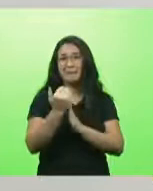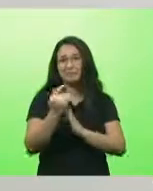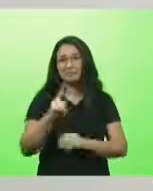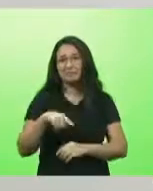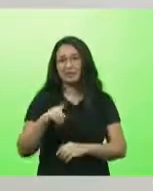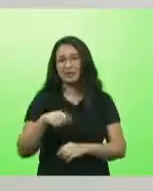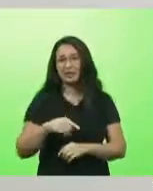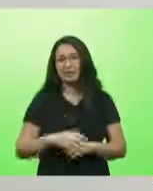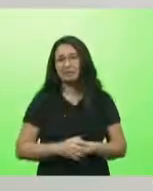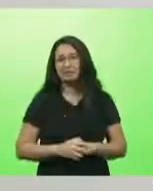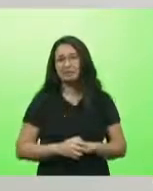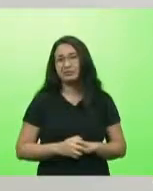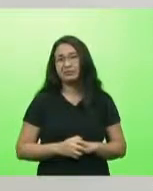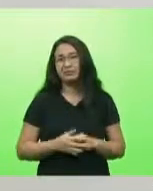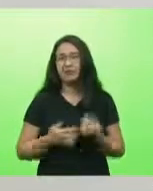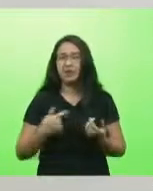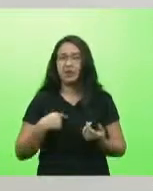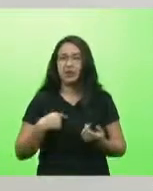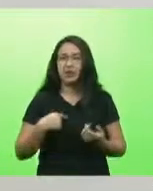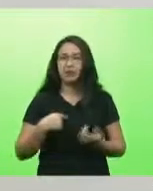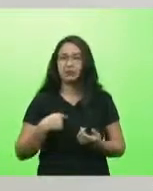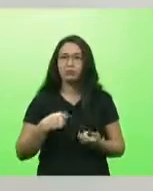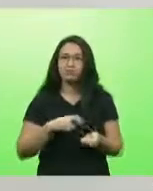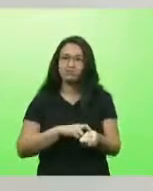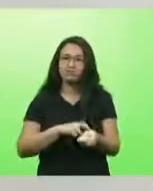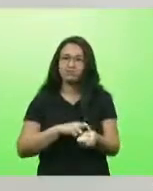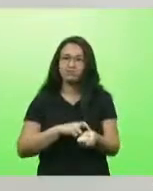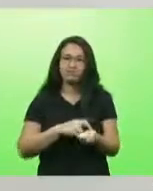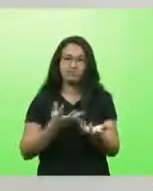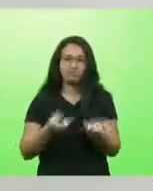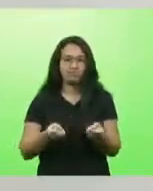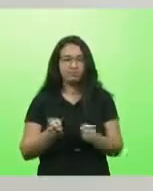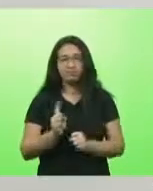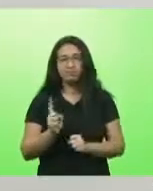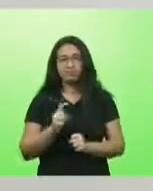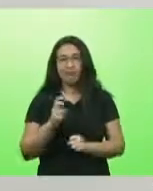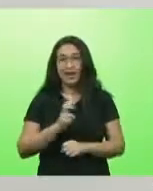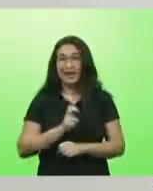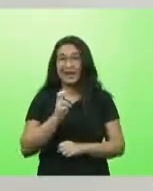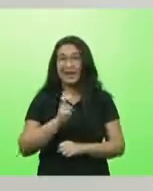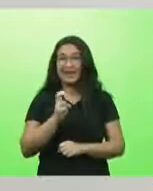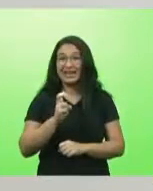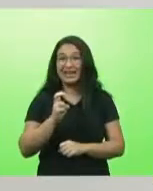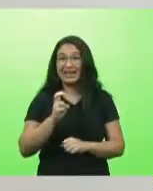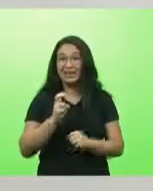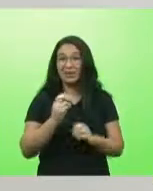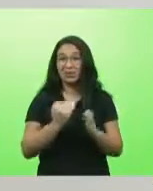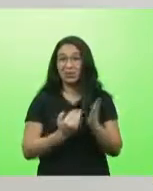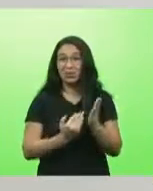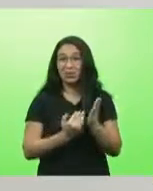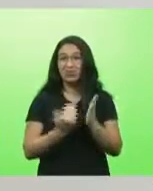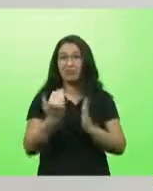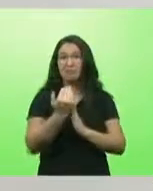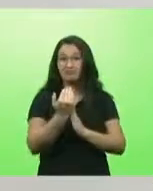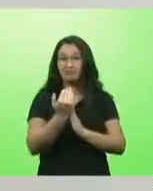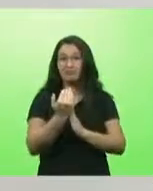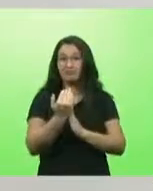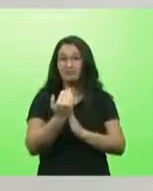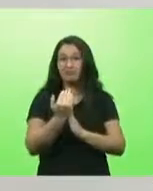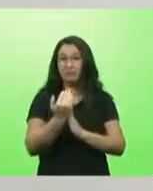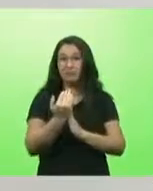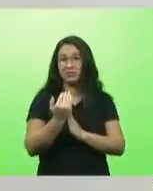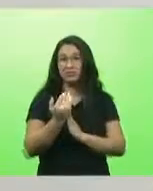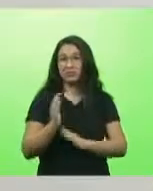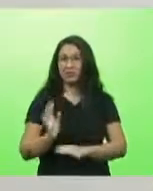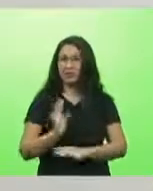minha indignação com este quinto aumento e esse exagero só em